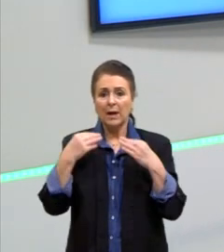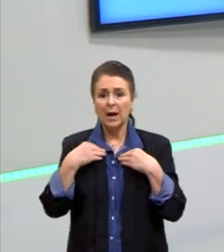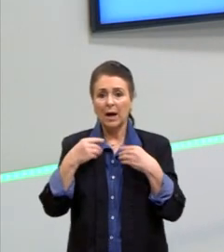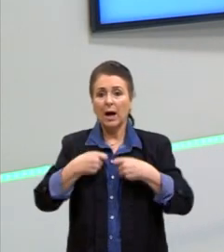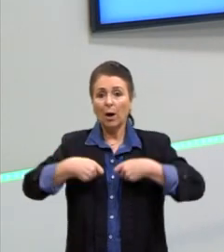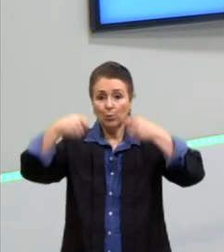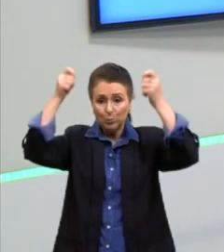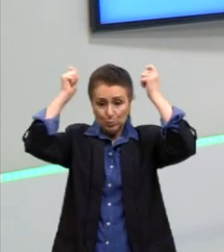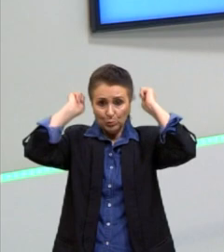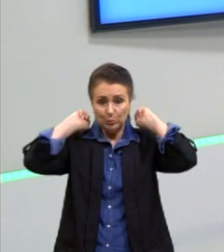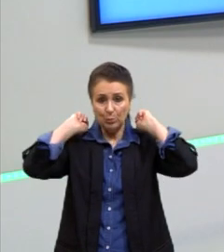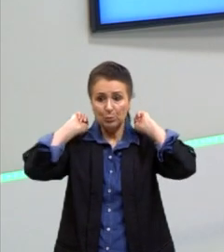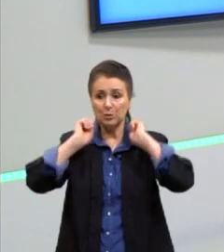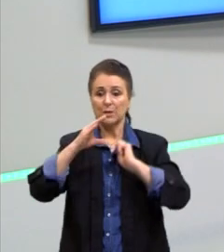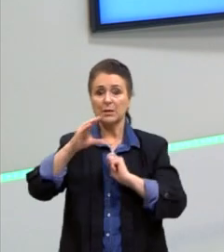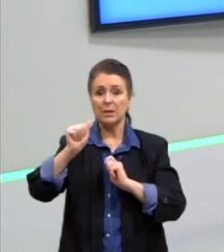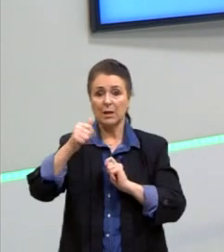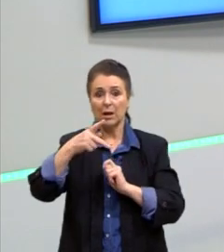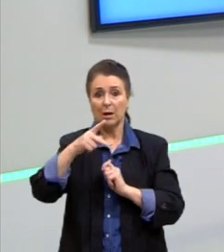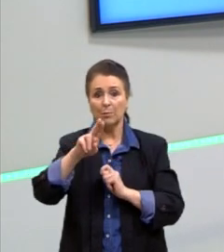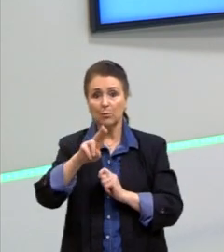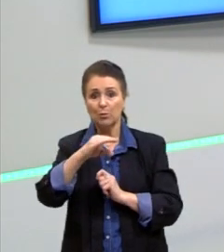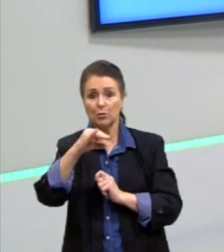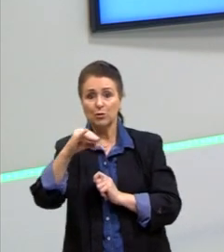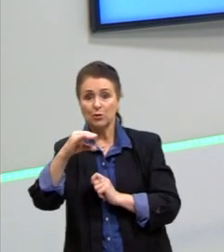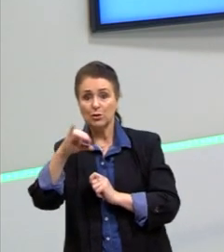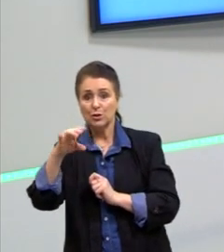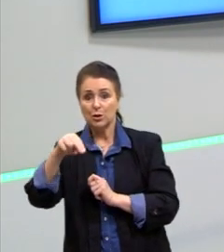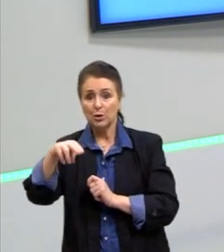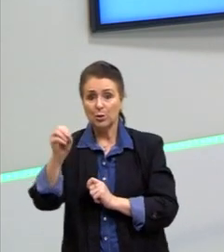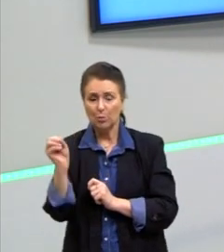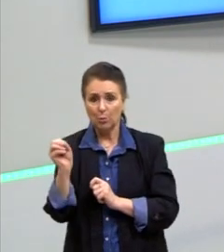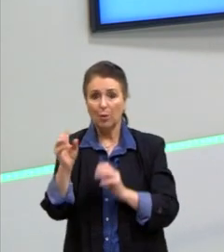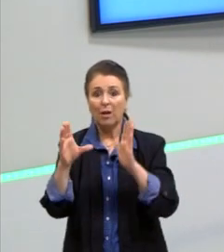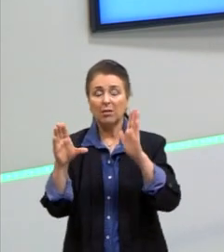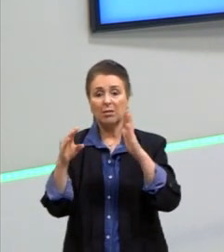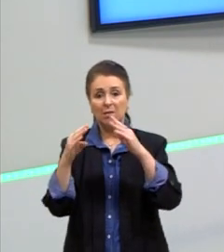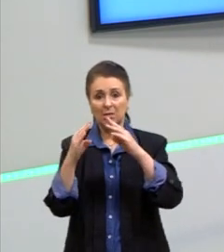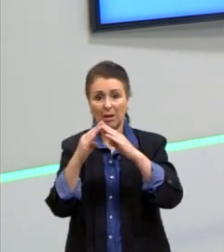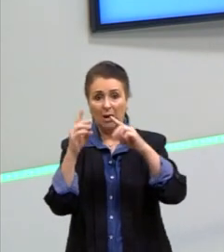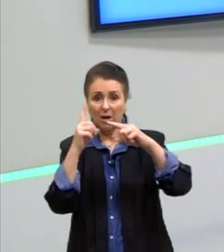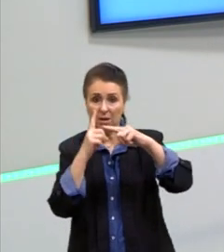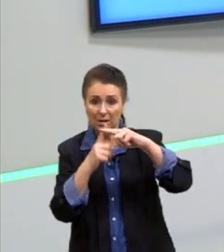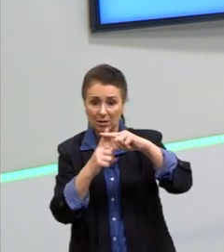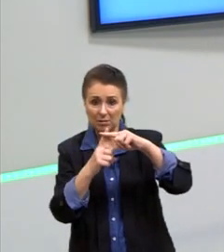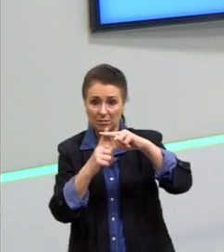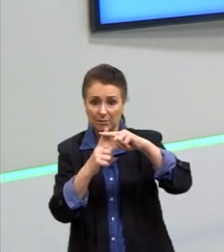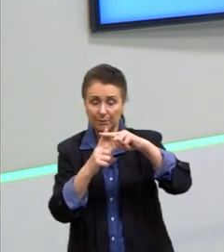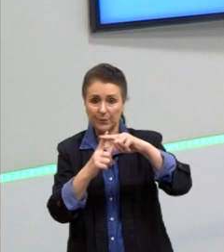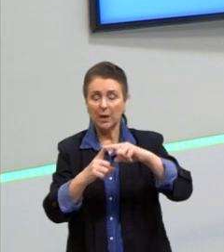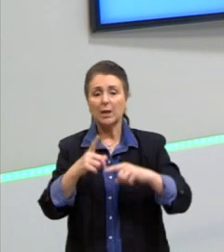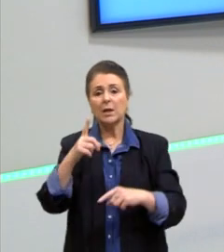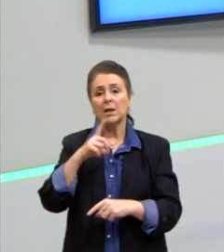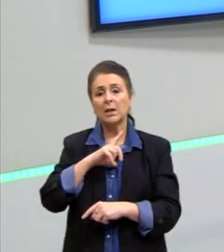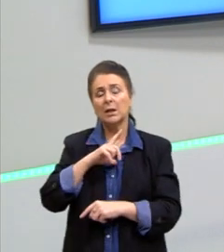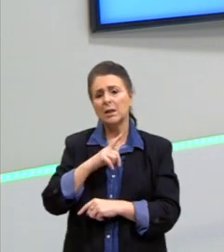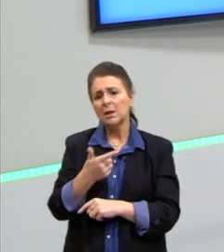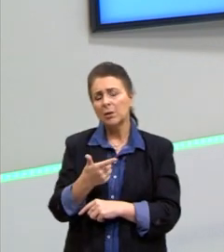que podiam governar a sua terra de acordo com os seus interesses. Então, os indígenas aí, eles eram